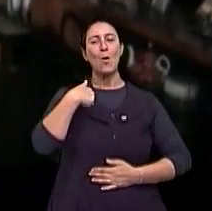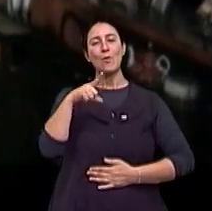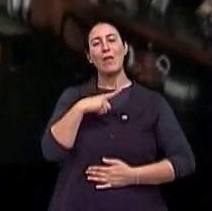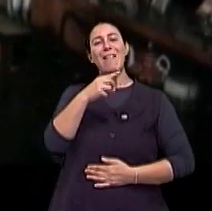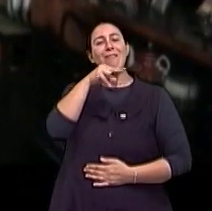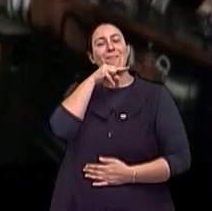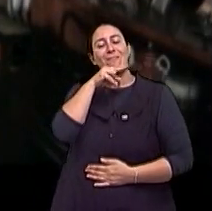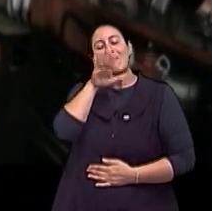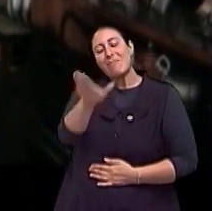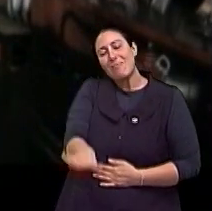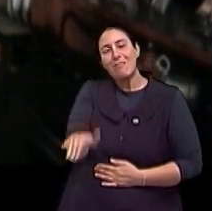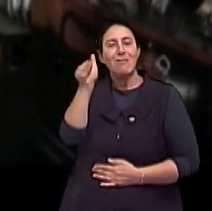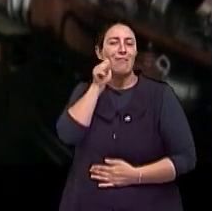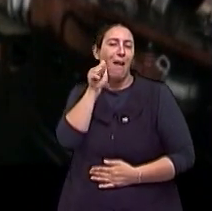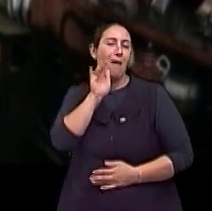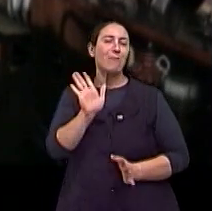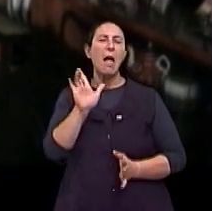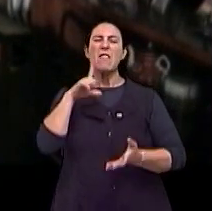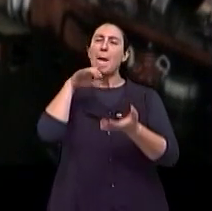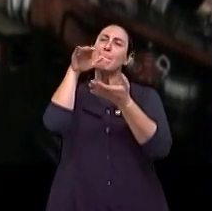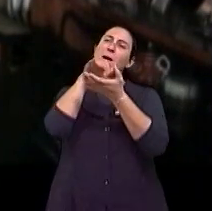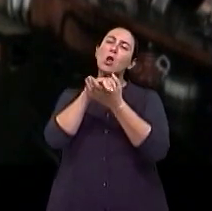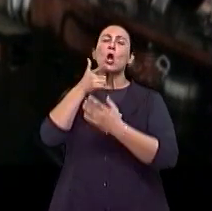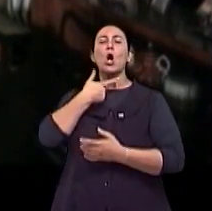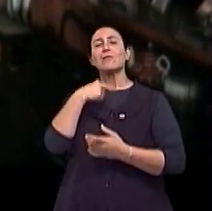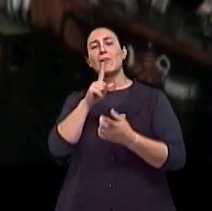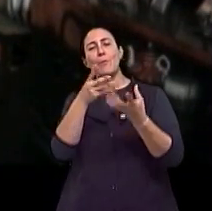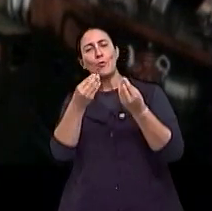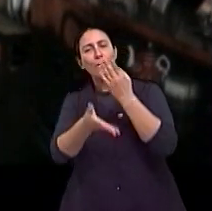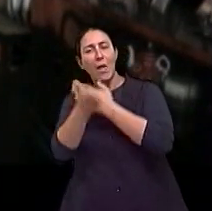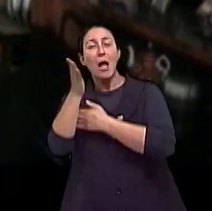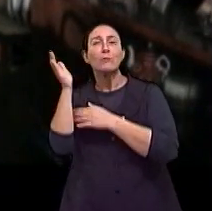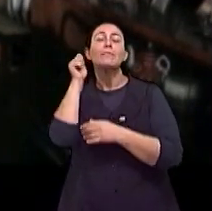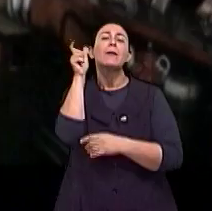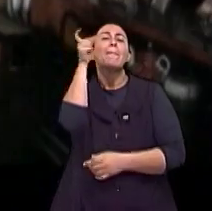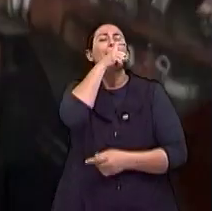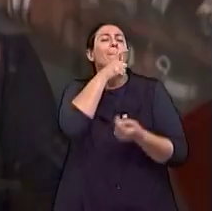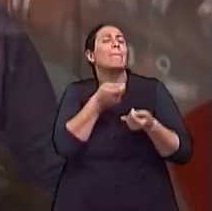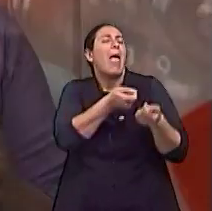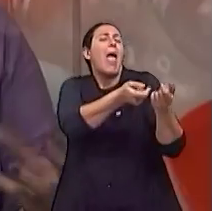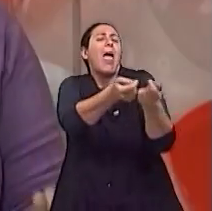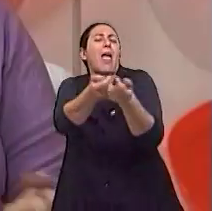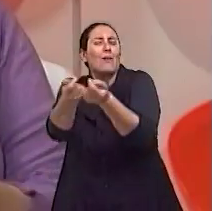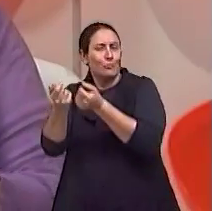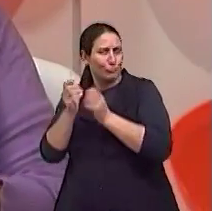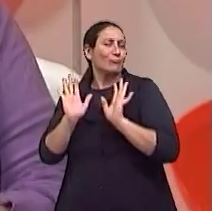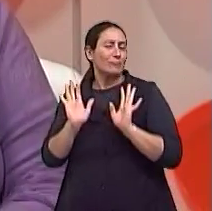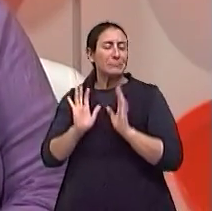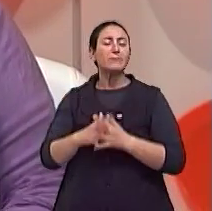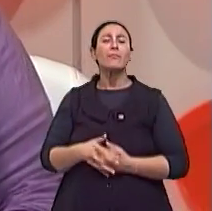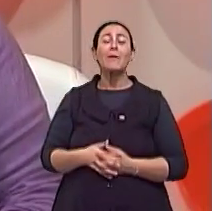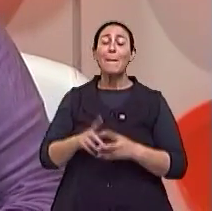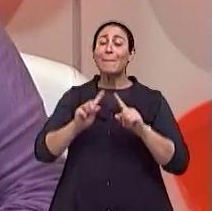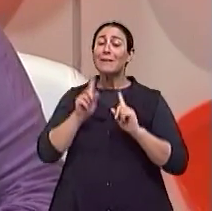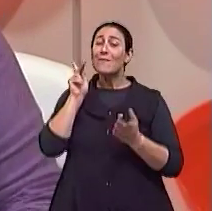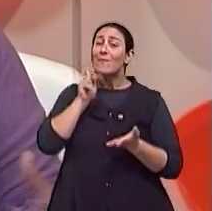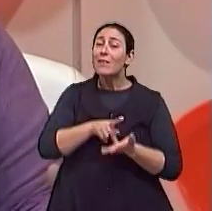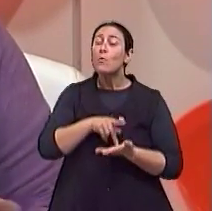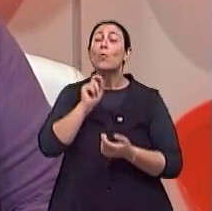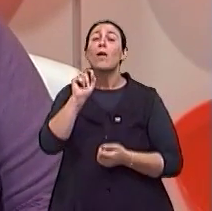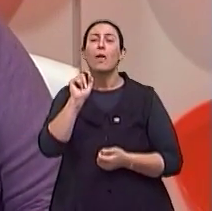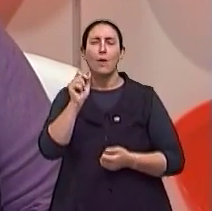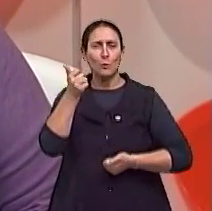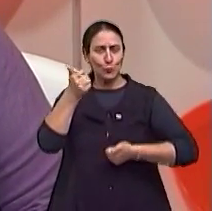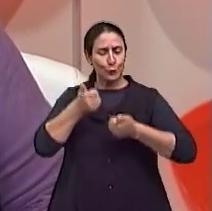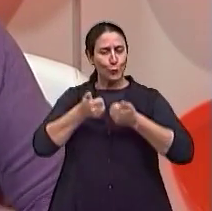um marido que não gosta muito de viajar, mas existe. E, na verdade, esse jogo que muitas